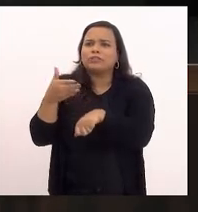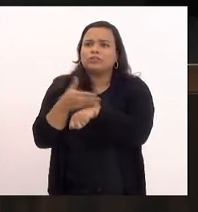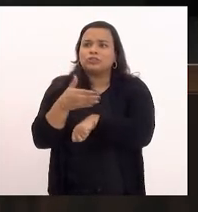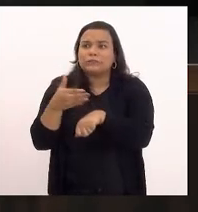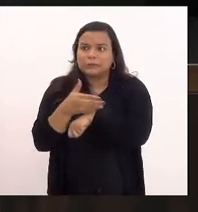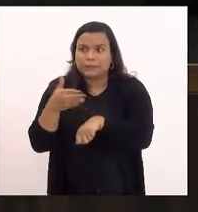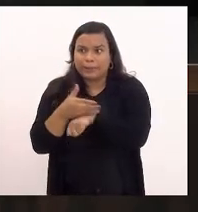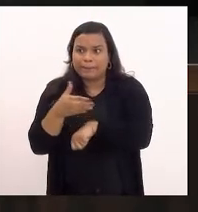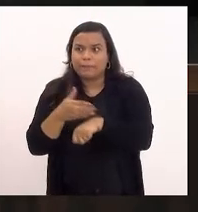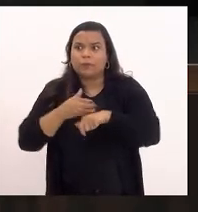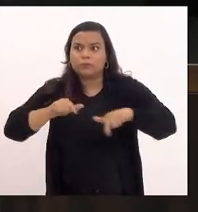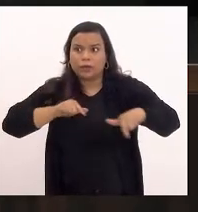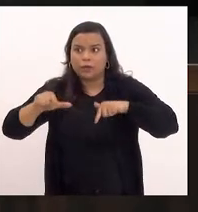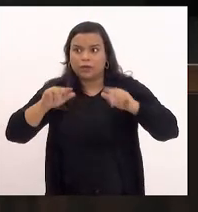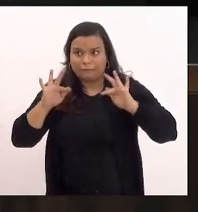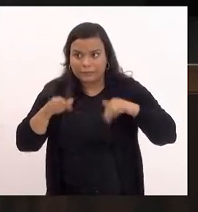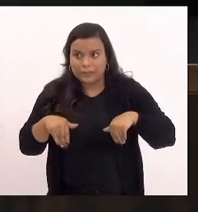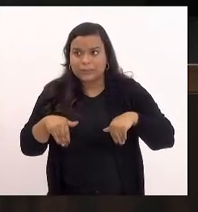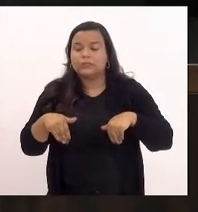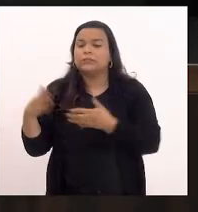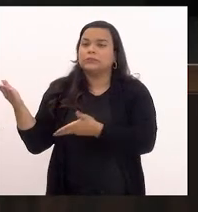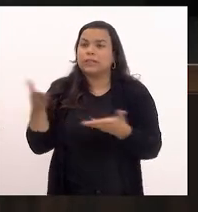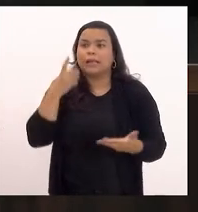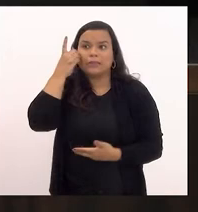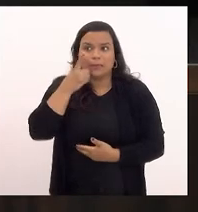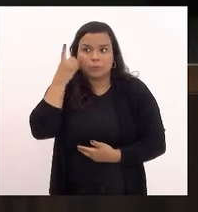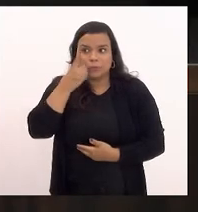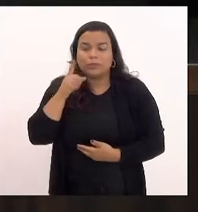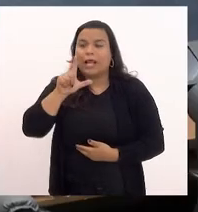final então deputado Luiz Paulo por favor